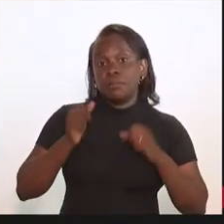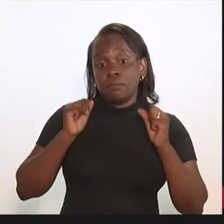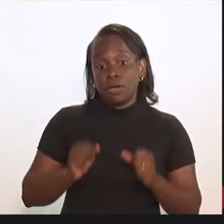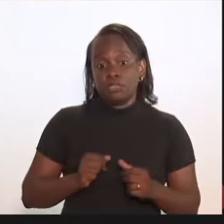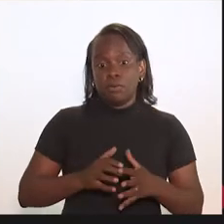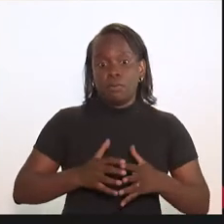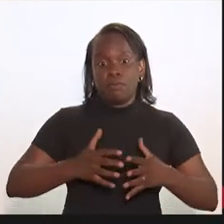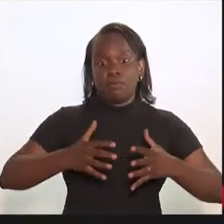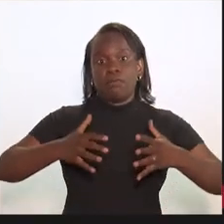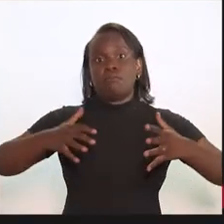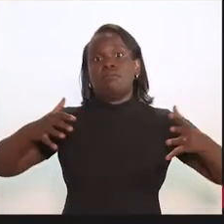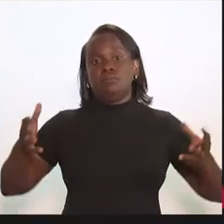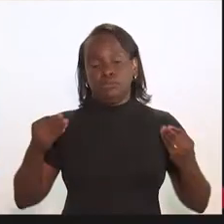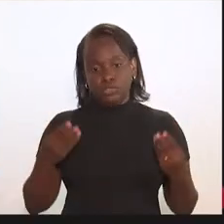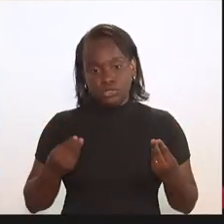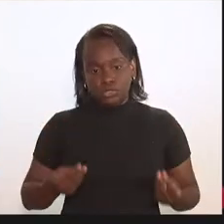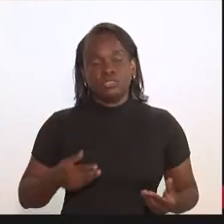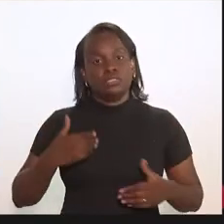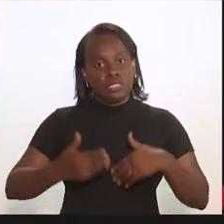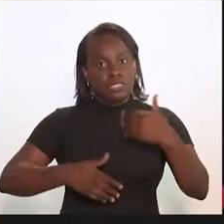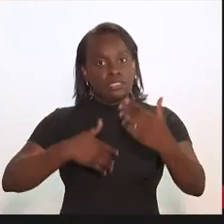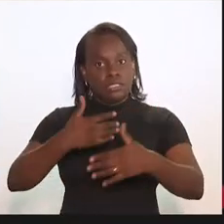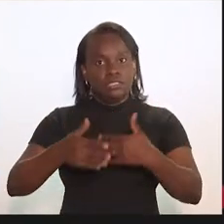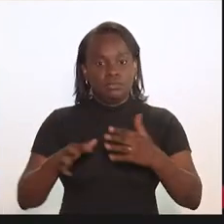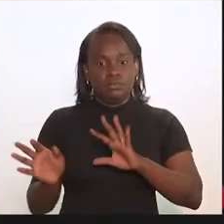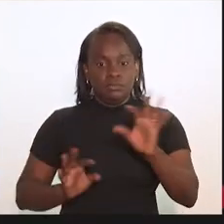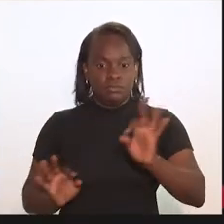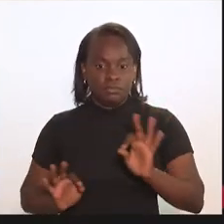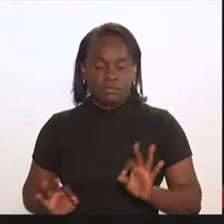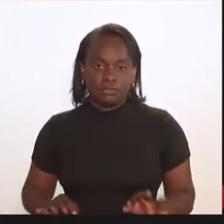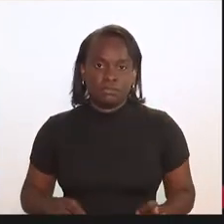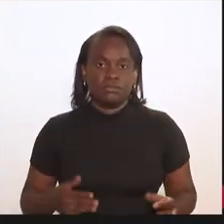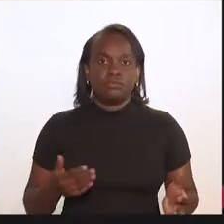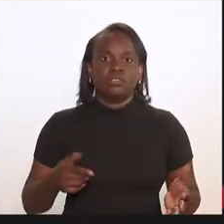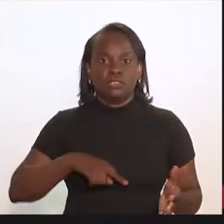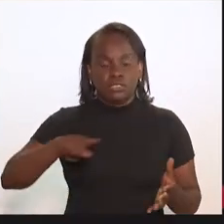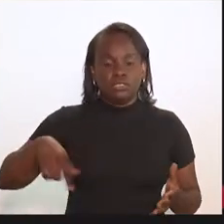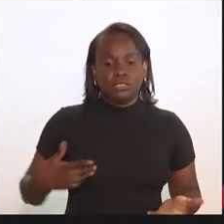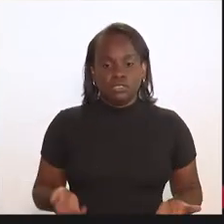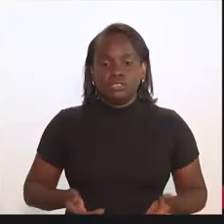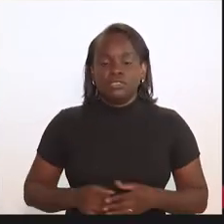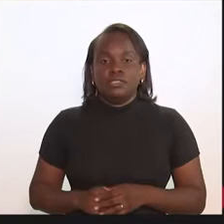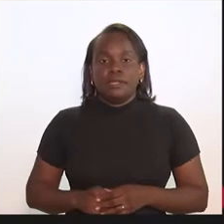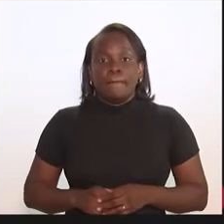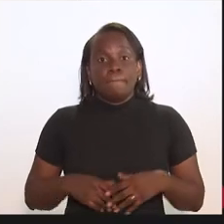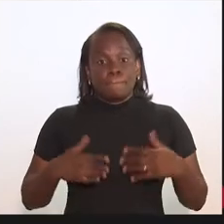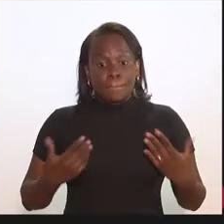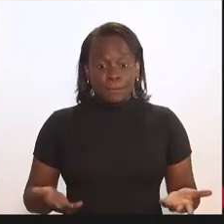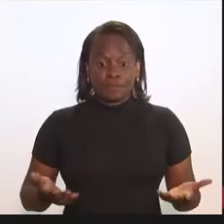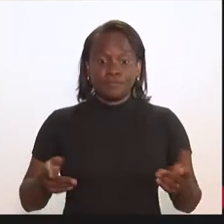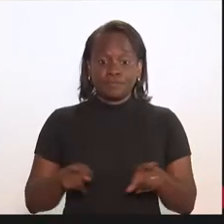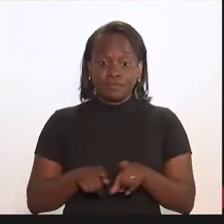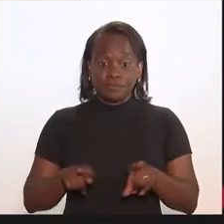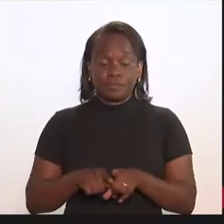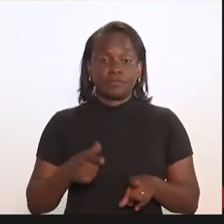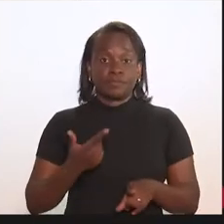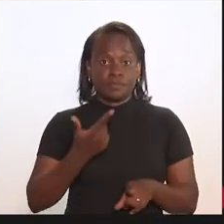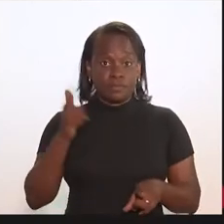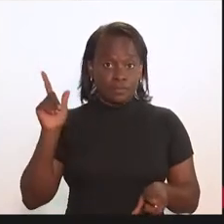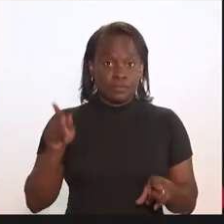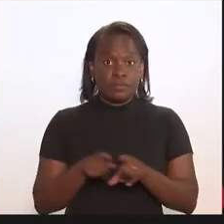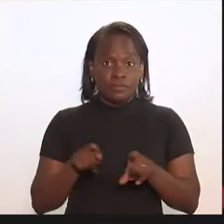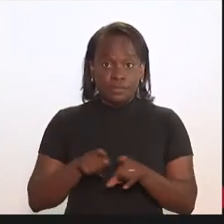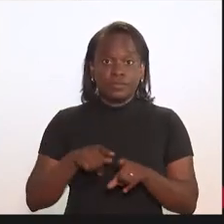pode se avolumar bastante no decorrer dos nossos trabalhos. E outra